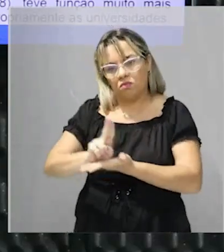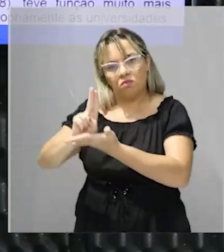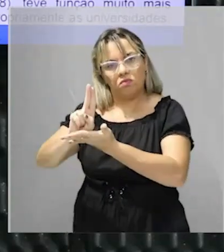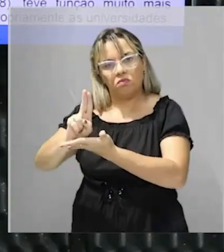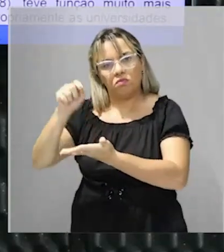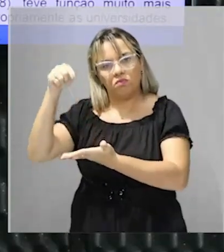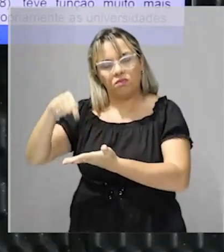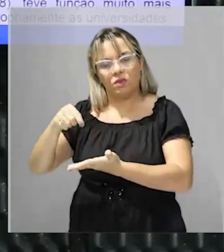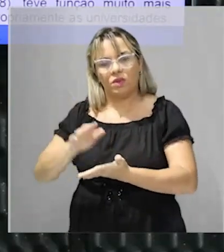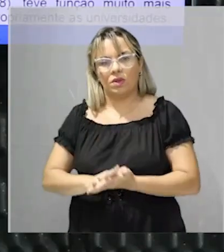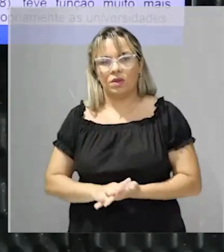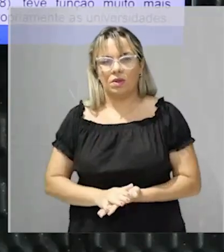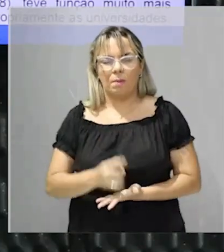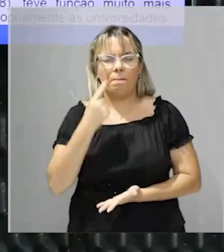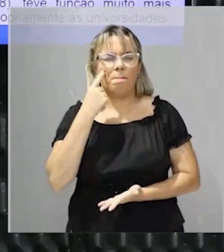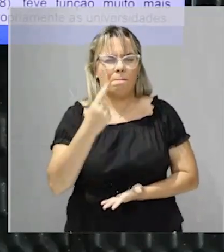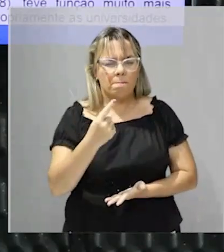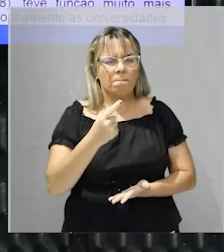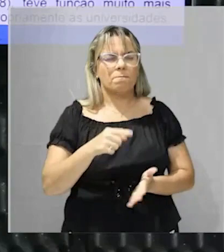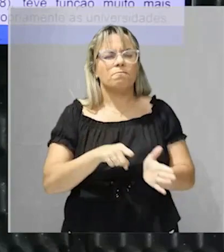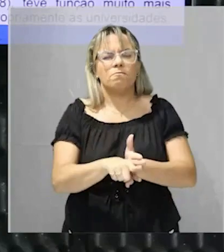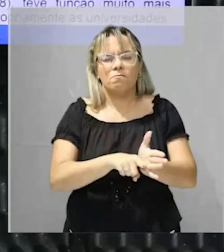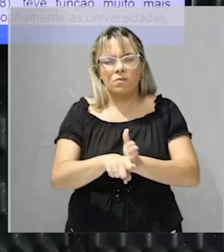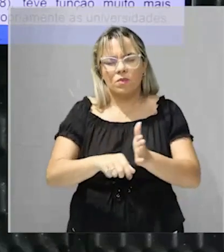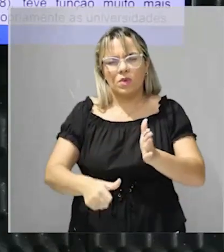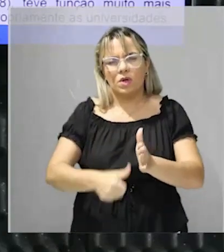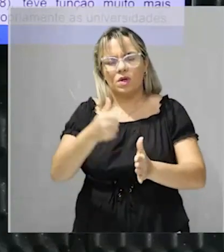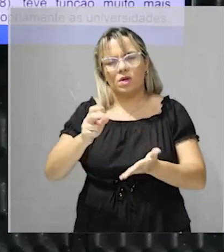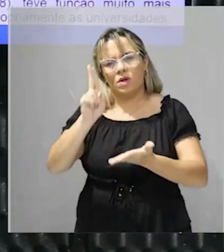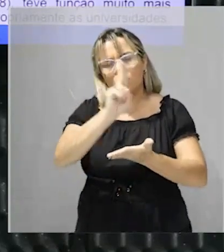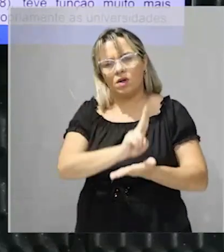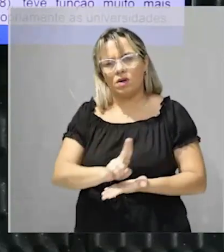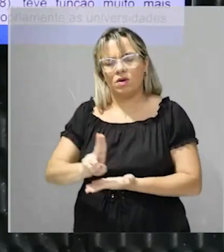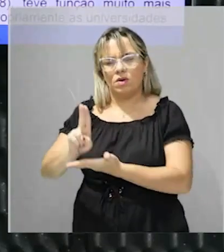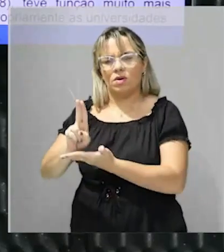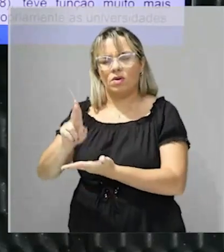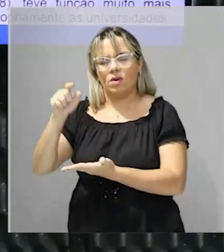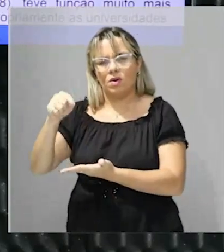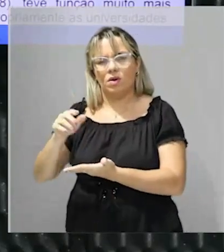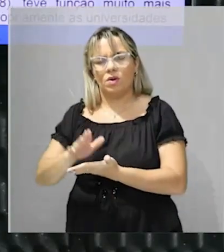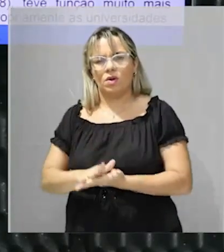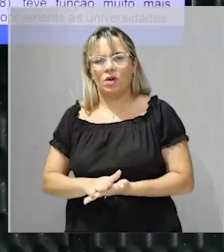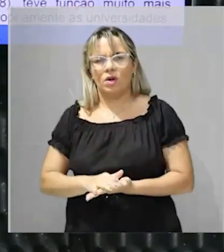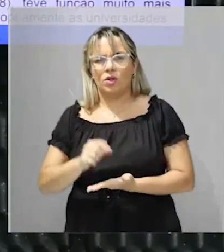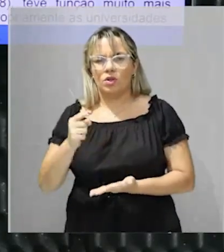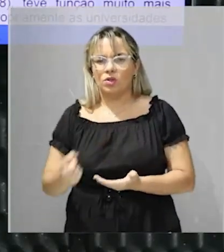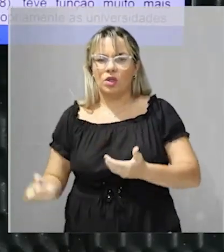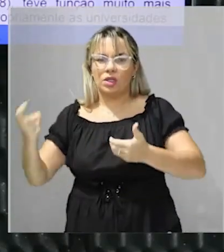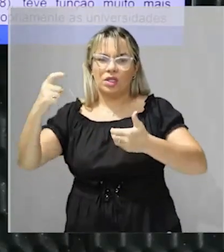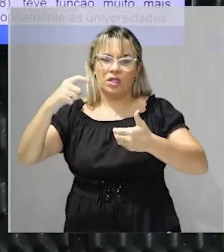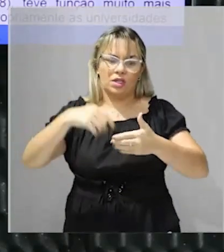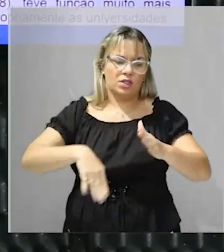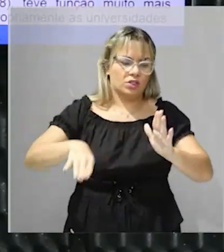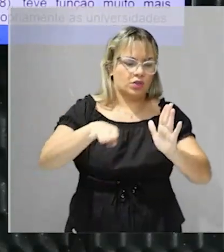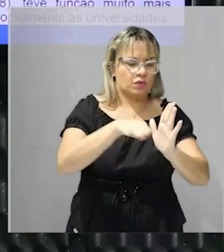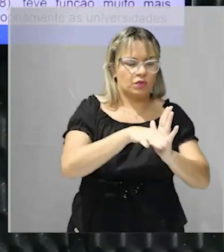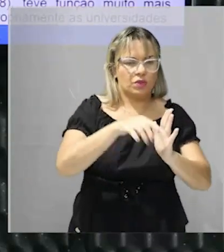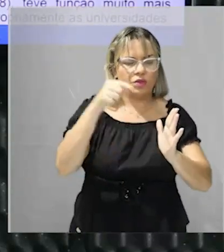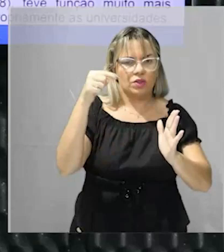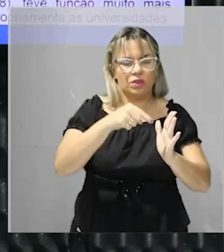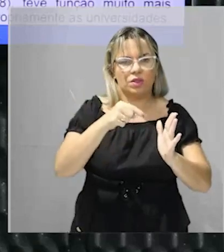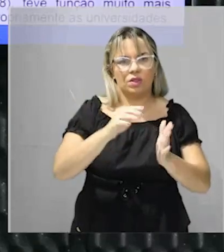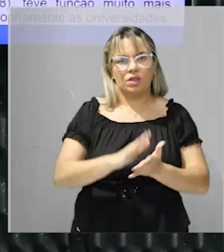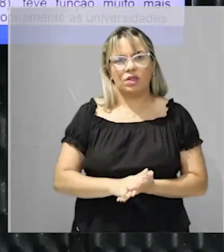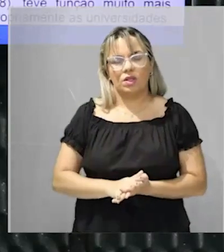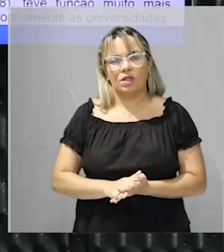primeiras universidades no Brasil vão ser estabelecidas a partir da vida da família real, como é caso da Universidade de